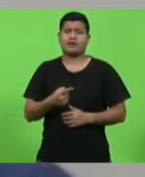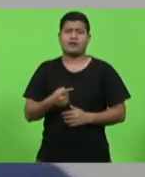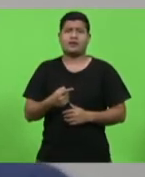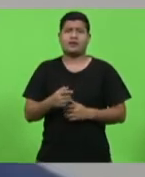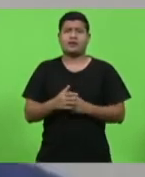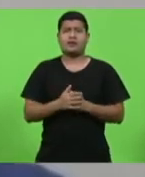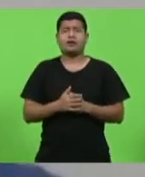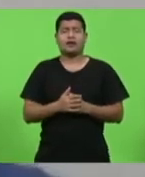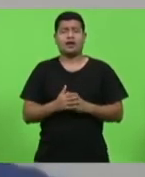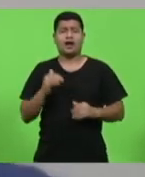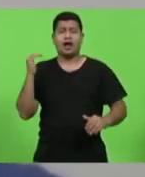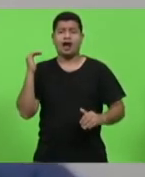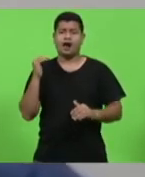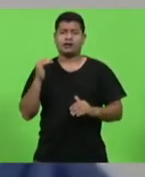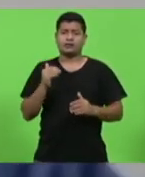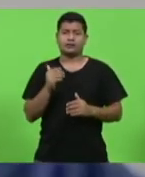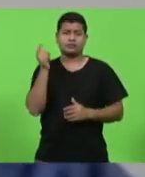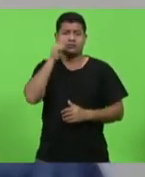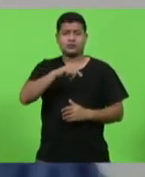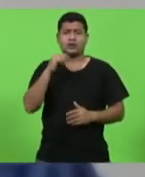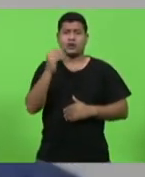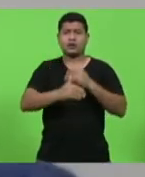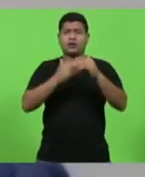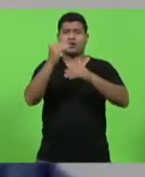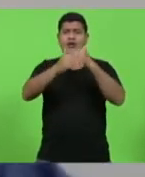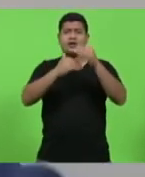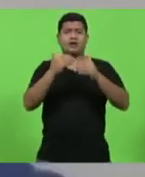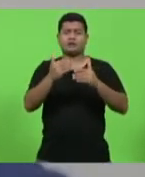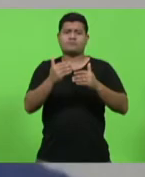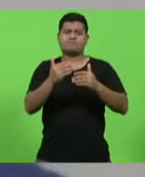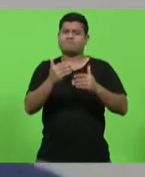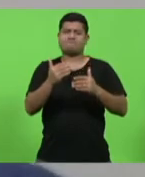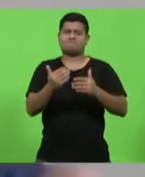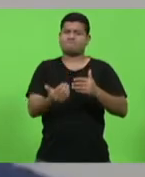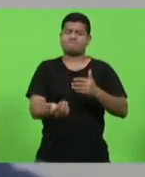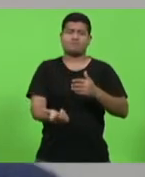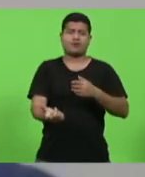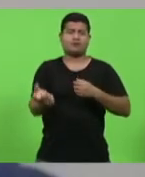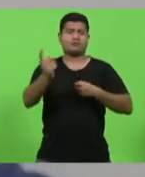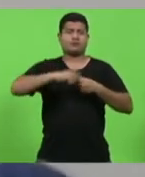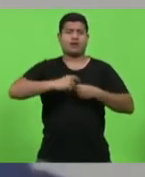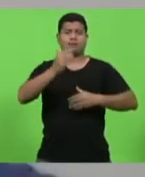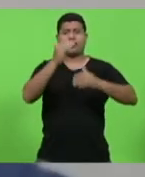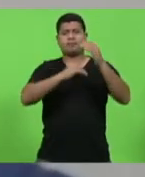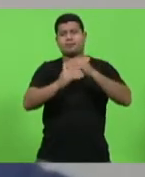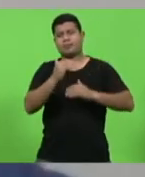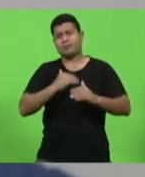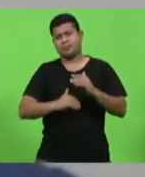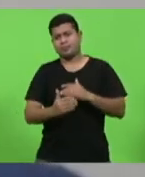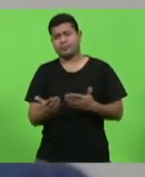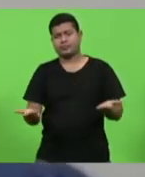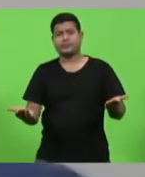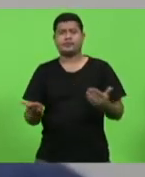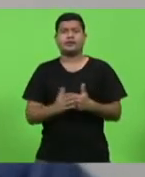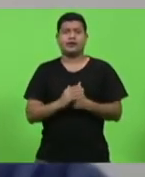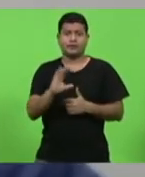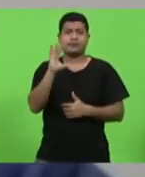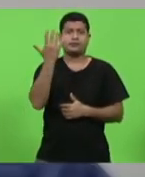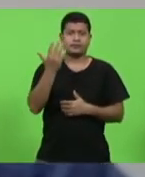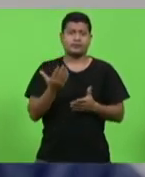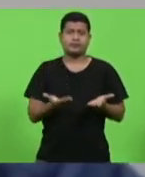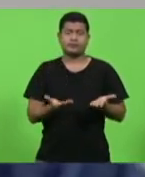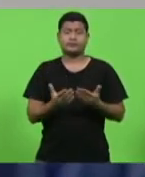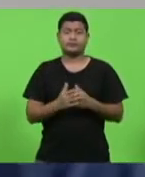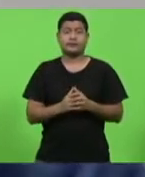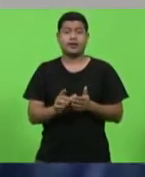ao invés de nós podermos avançar, houveram grandes retrocessos nesse sentido. Antes